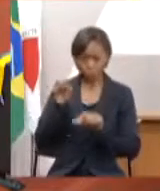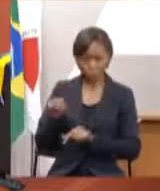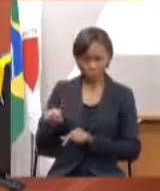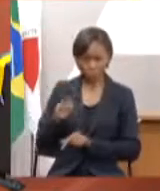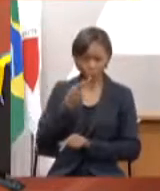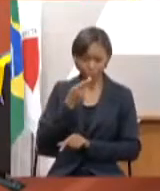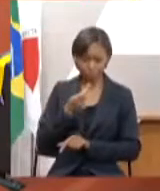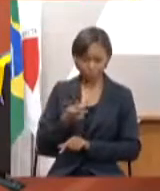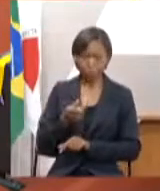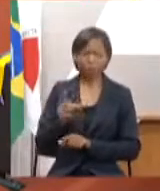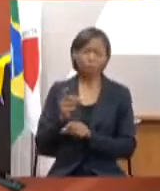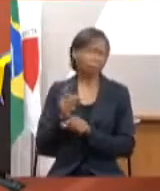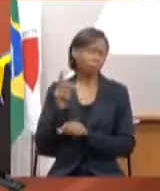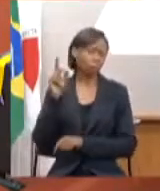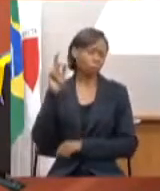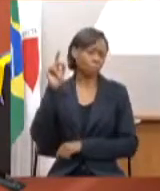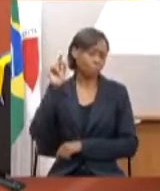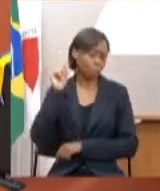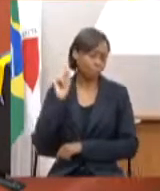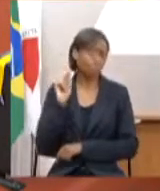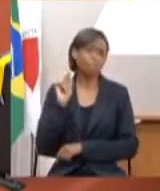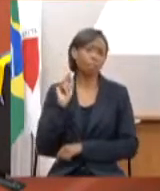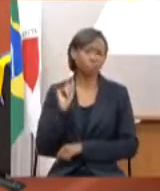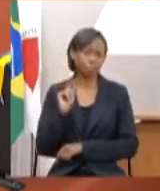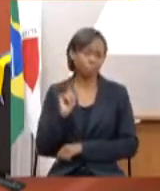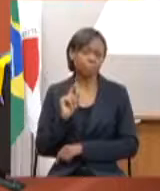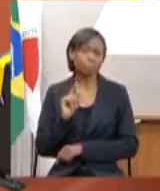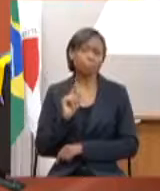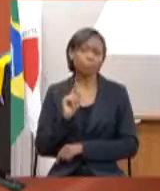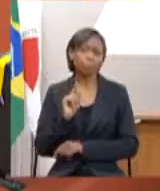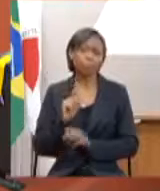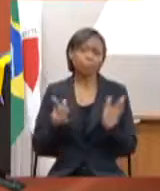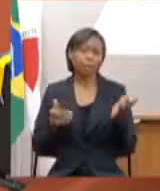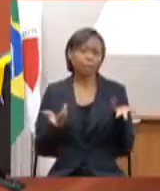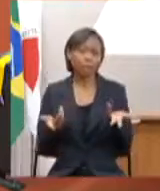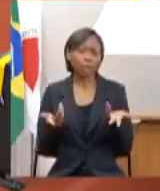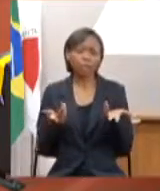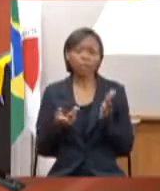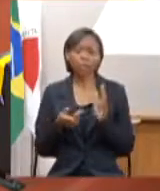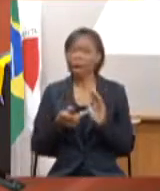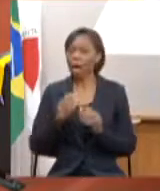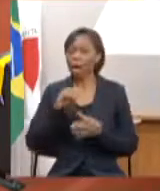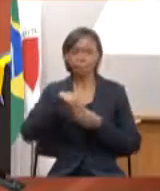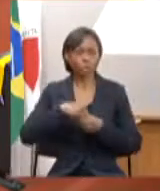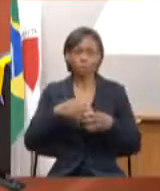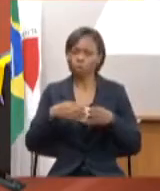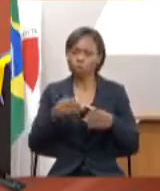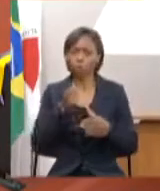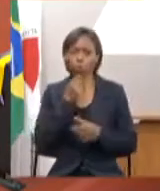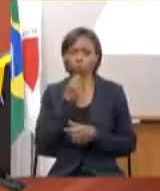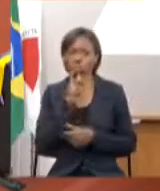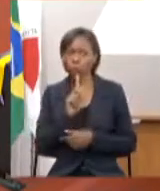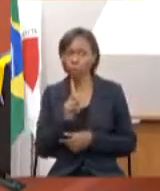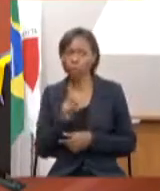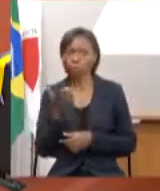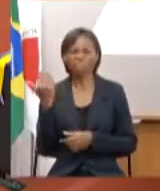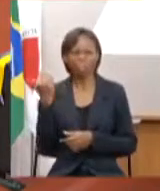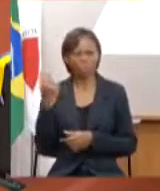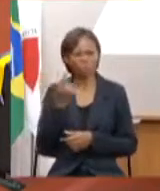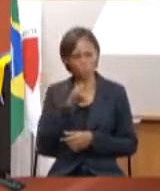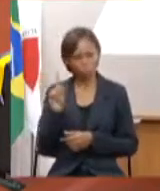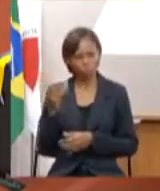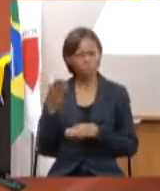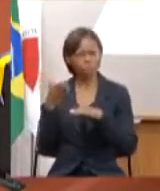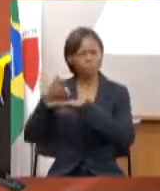há muito tempo a questão técnica não está em conversação pelo menos com essa comissão e a última vez nós estivemos lá junto que